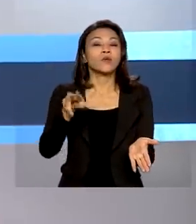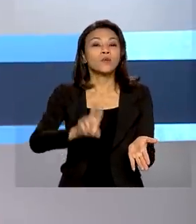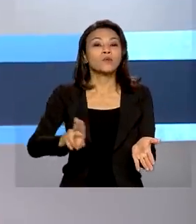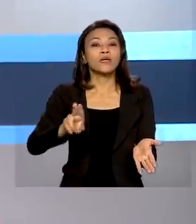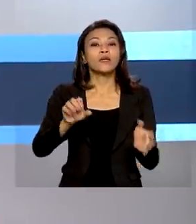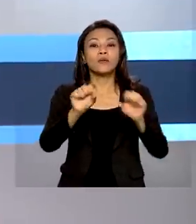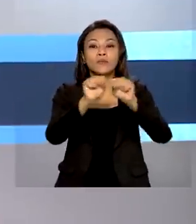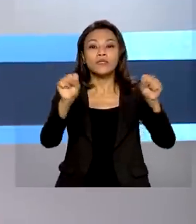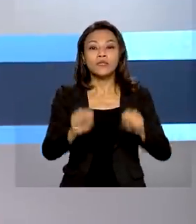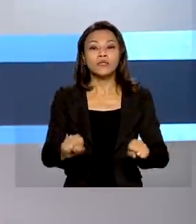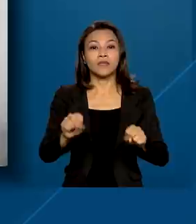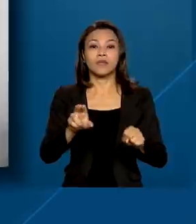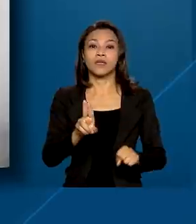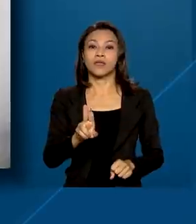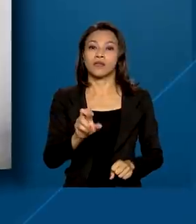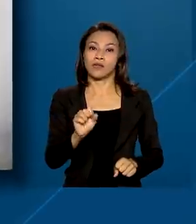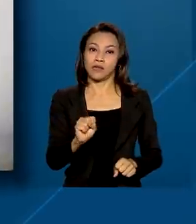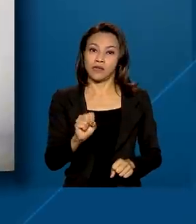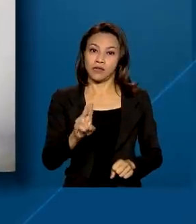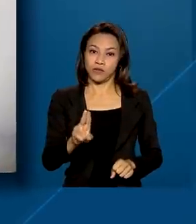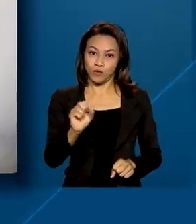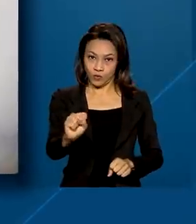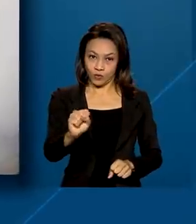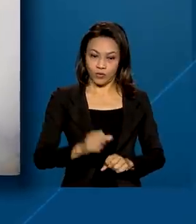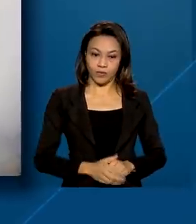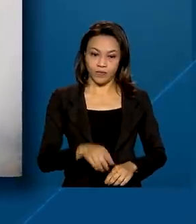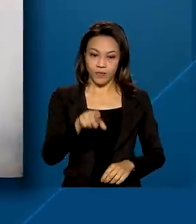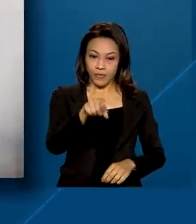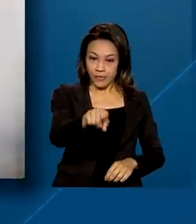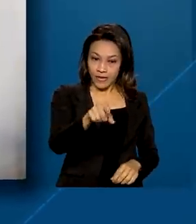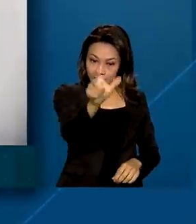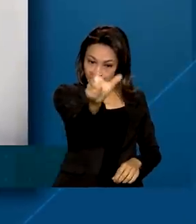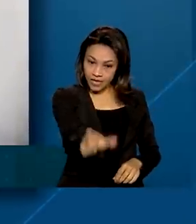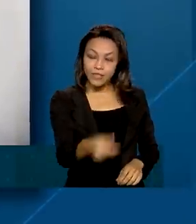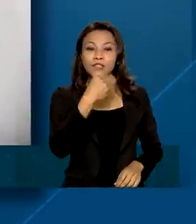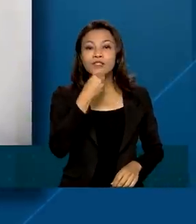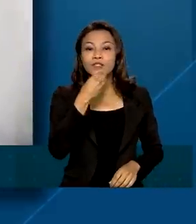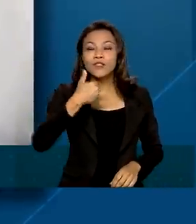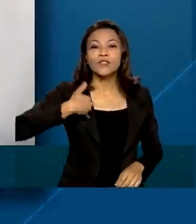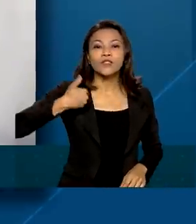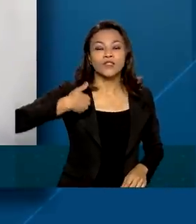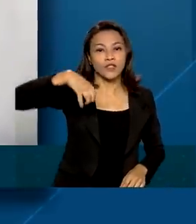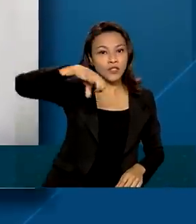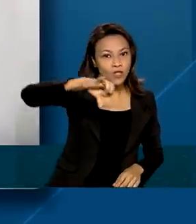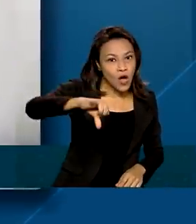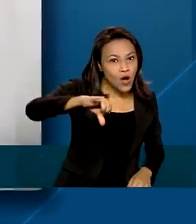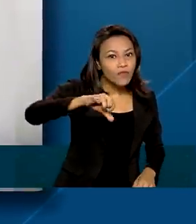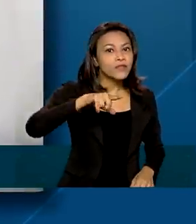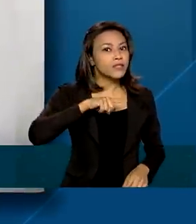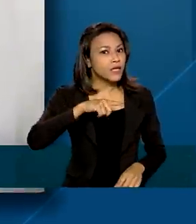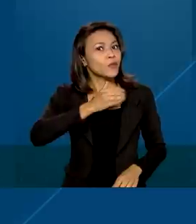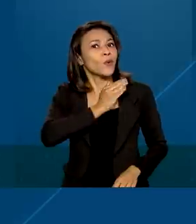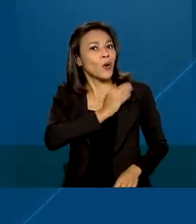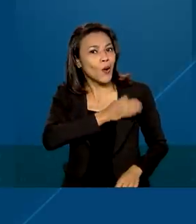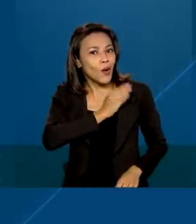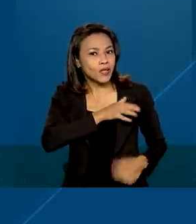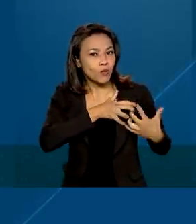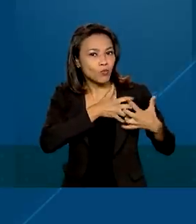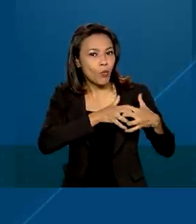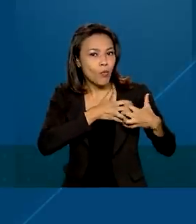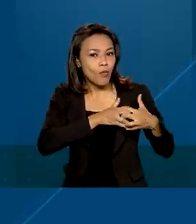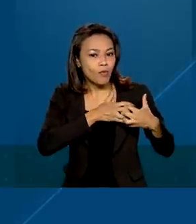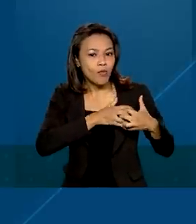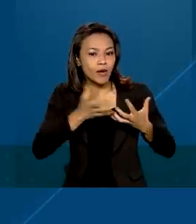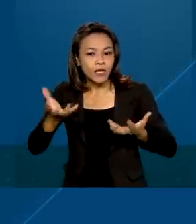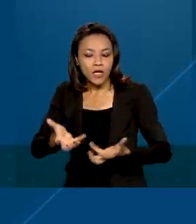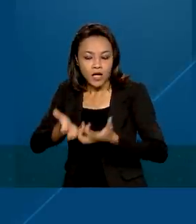Único de Saúde. No peito do pequeno Arthur, de nove anos, bate um coração que ele recebeu de